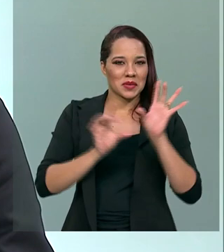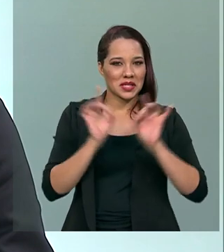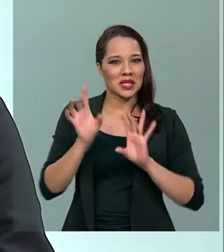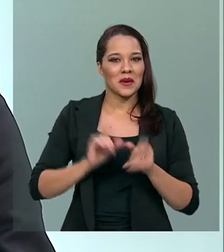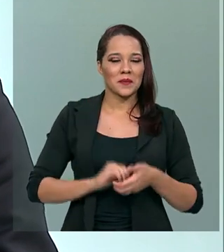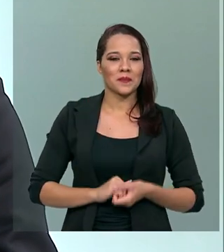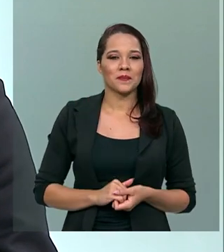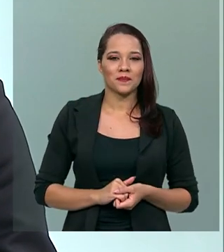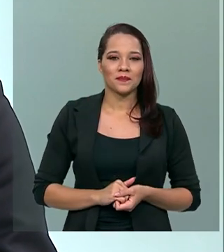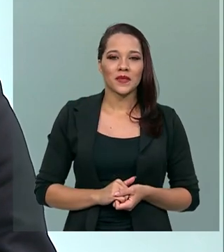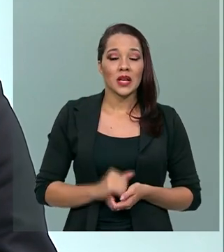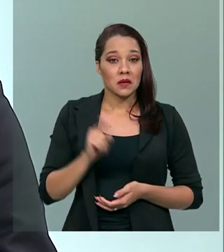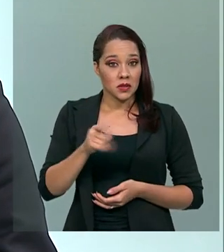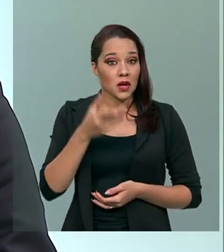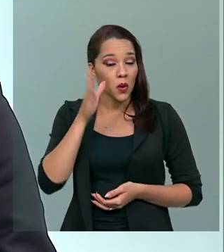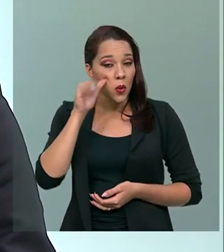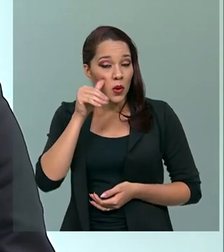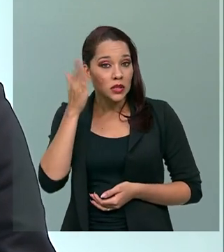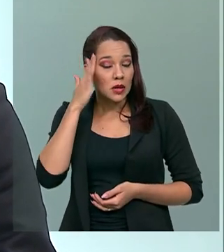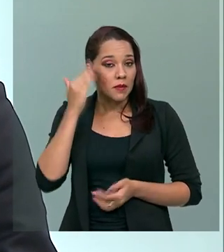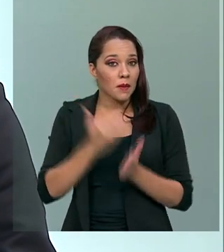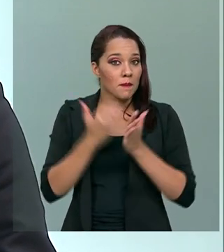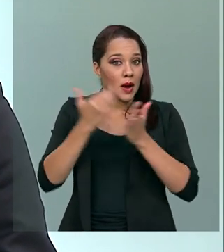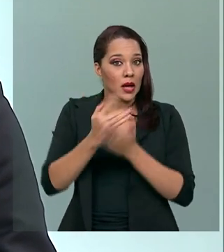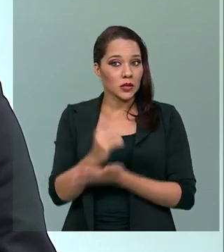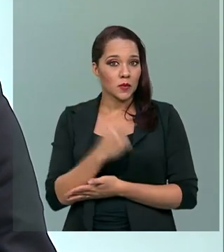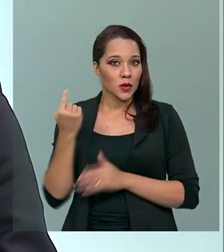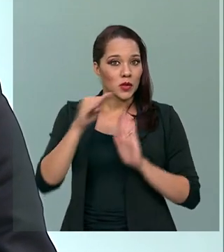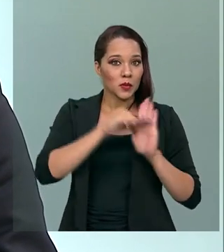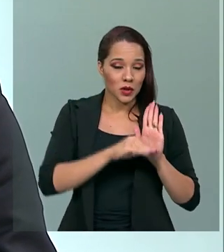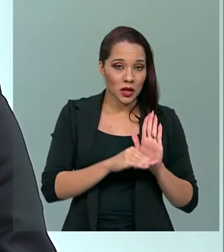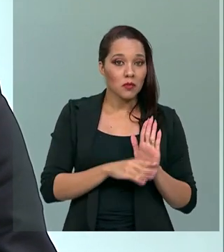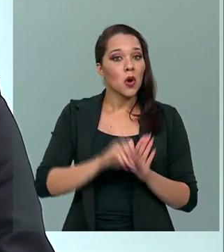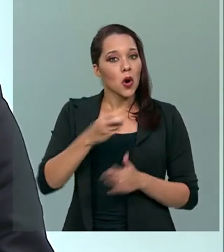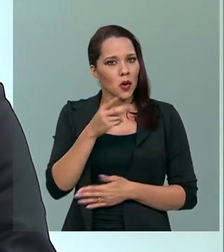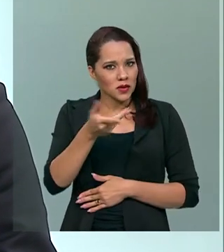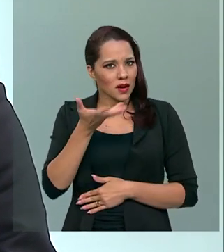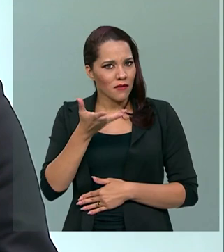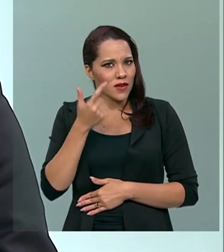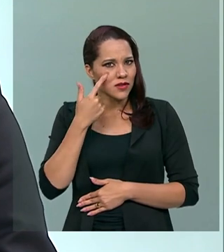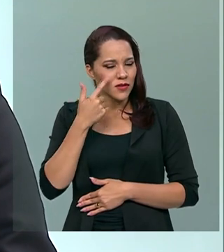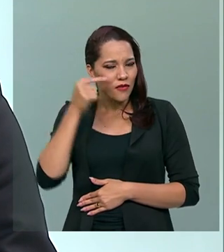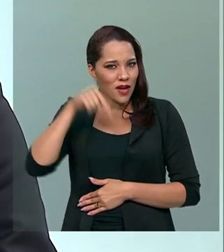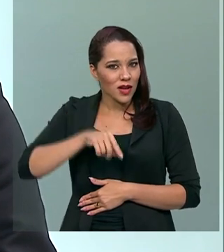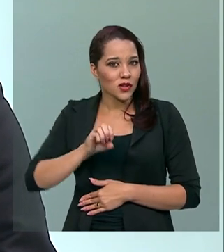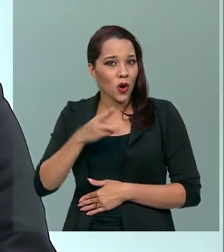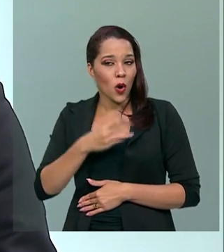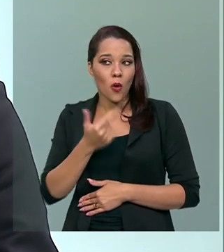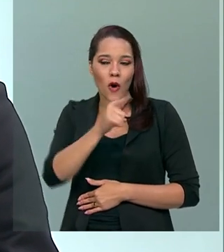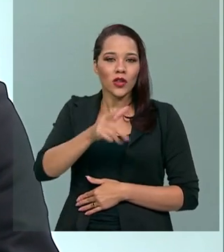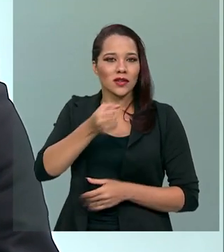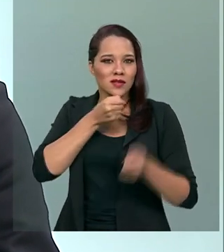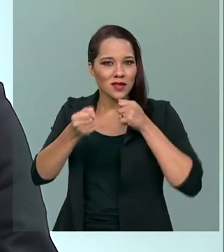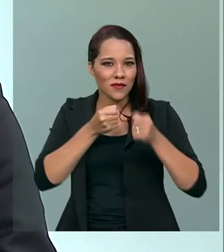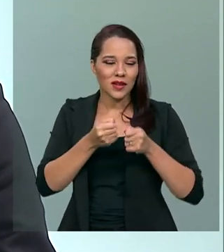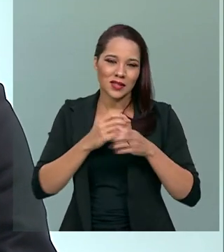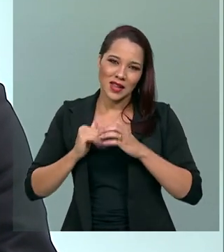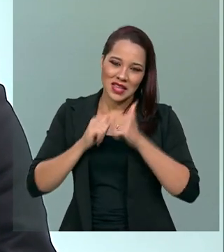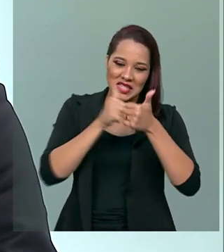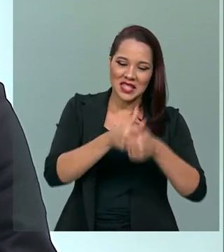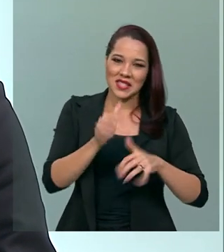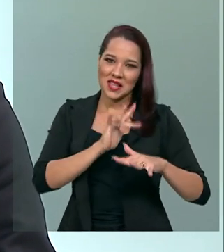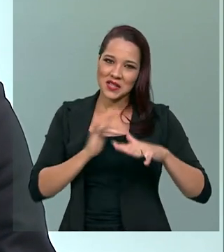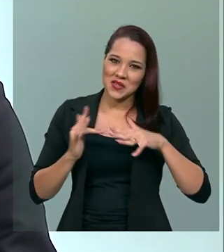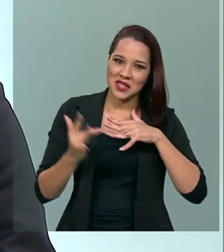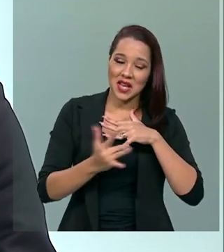Tributária. E para saber mais sobre o nosso programa, ou se você quiser rever essa ou outras entrevistas, siga as nossas redes